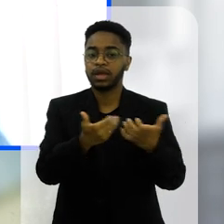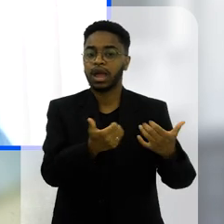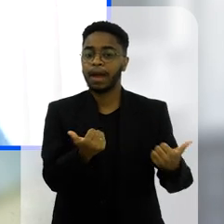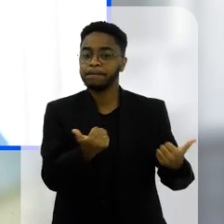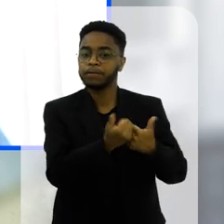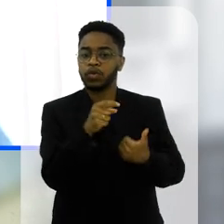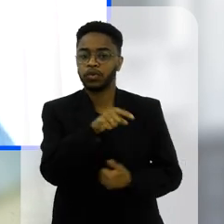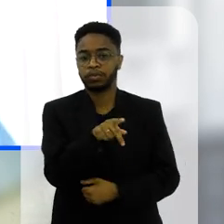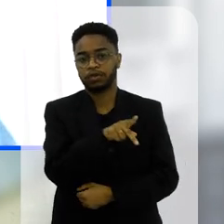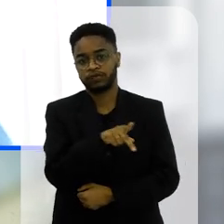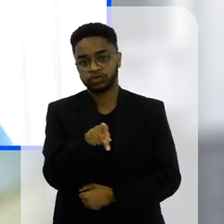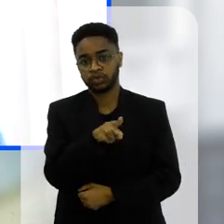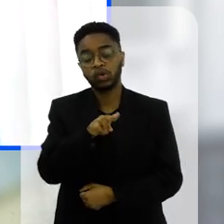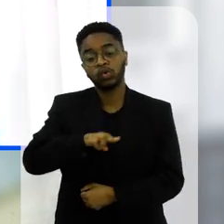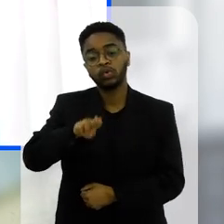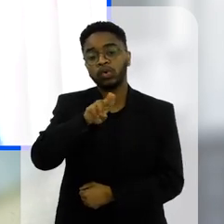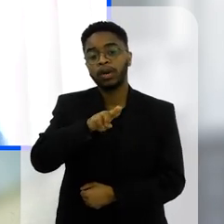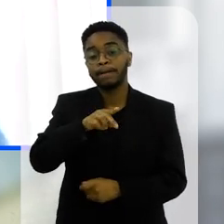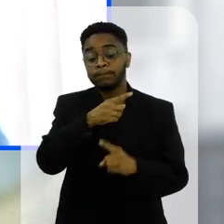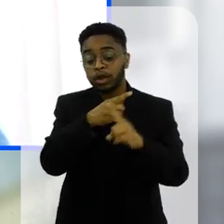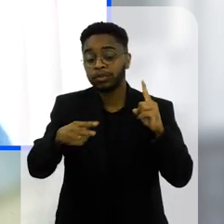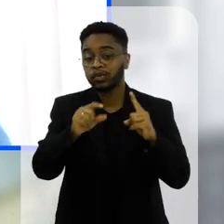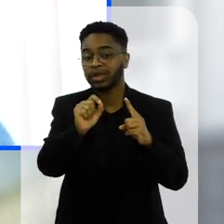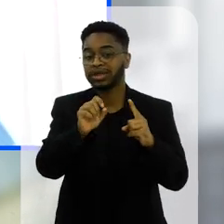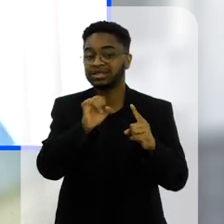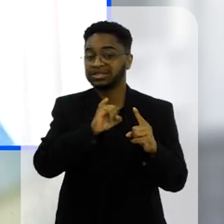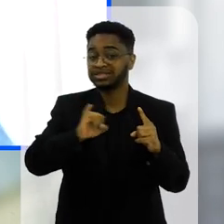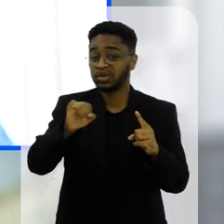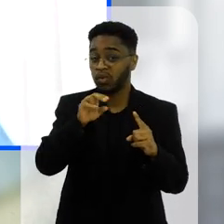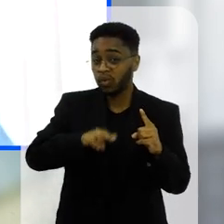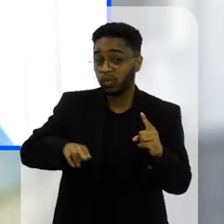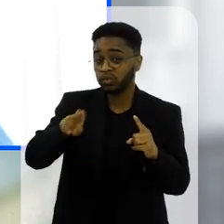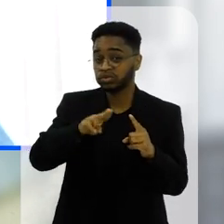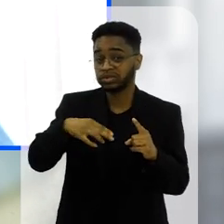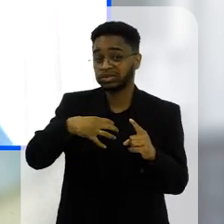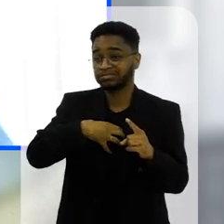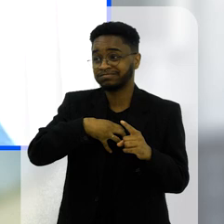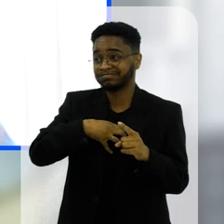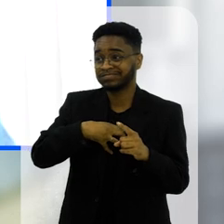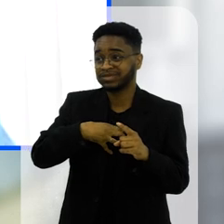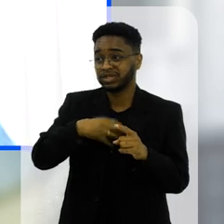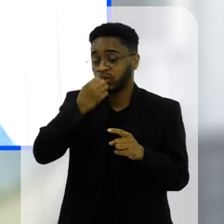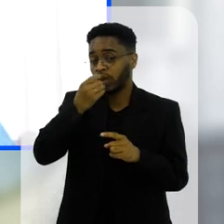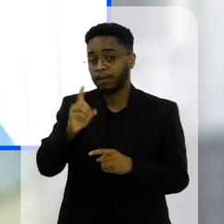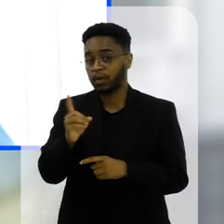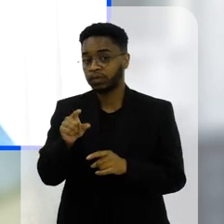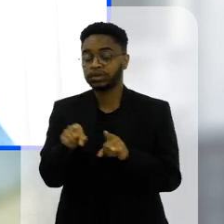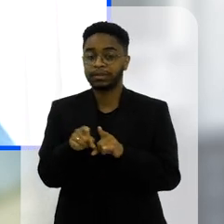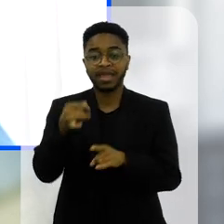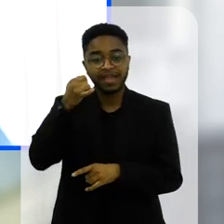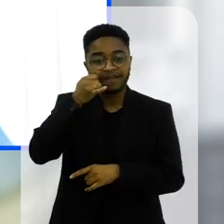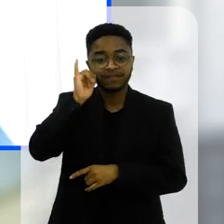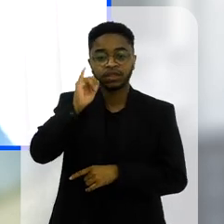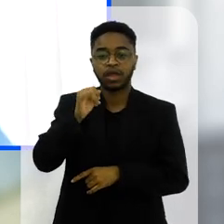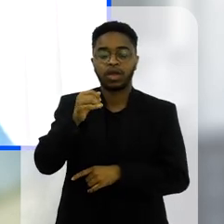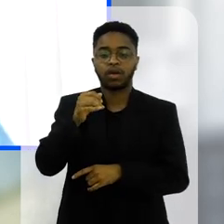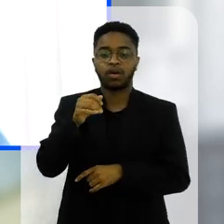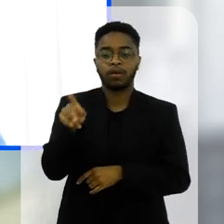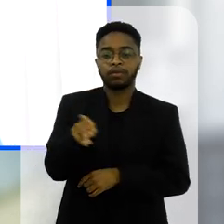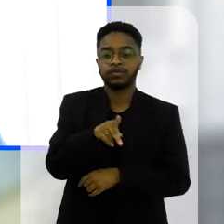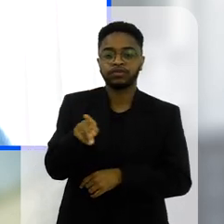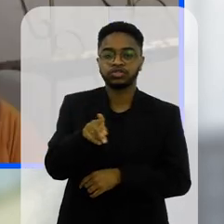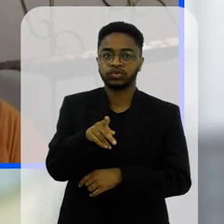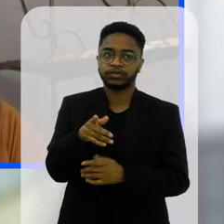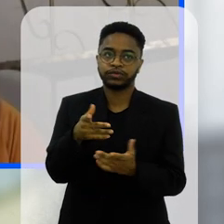proibição naquele uso inadequado em sala de aula que muitas vezes colocava o professor numa situação de exposição ali no sentido de uma